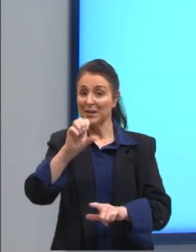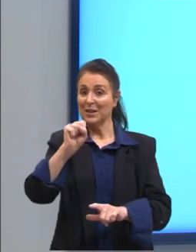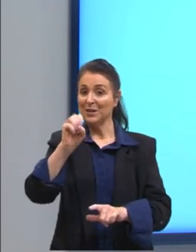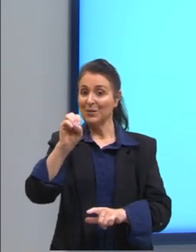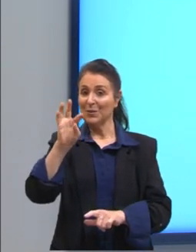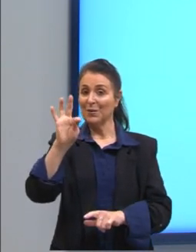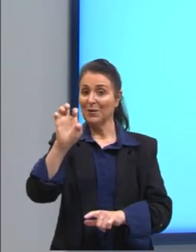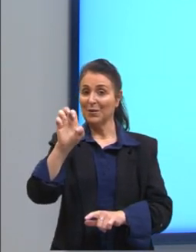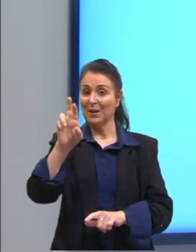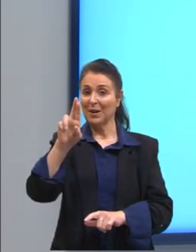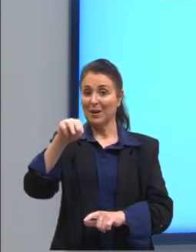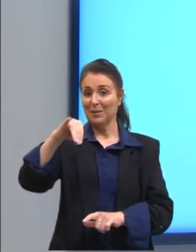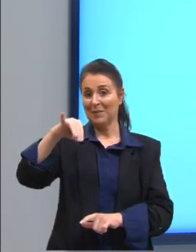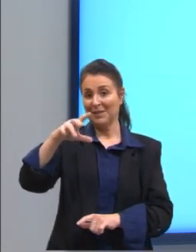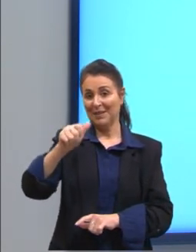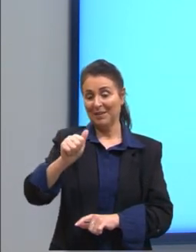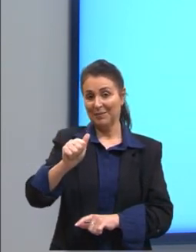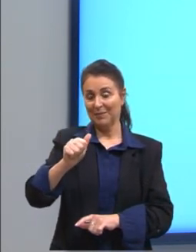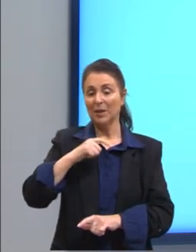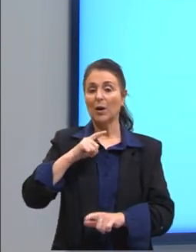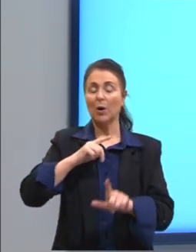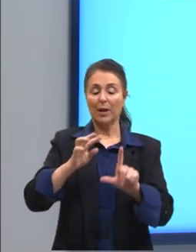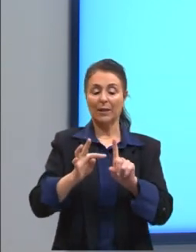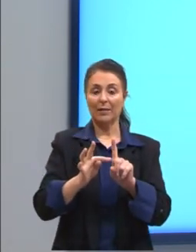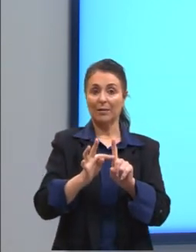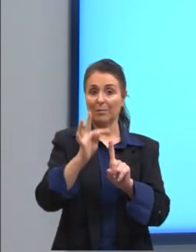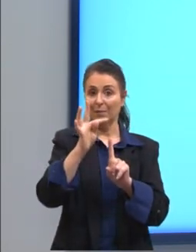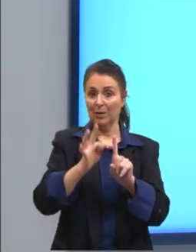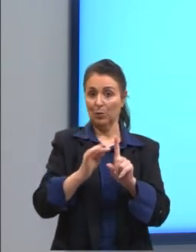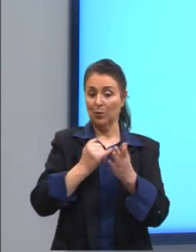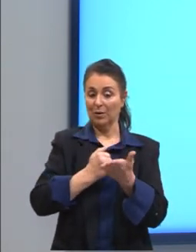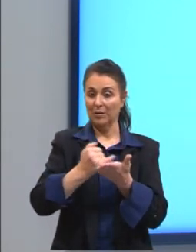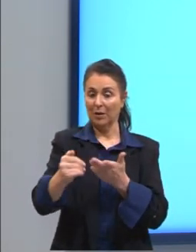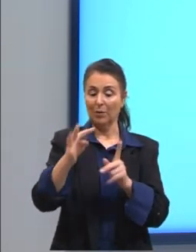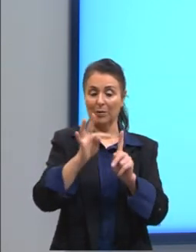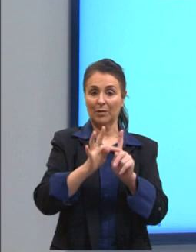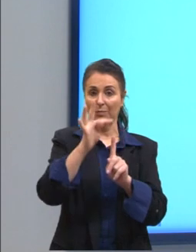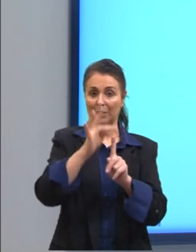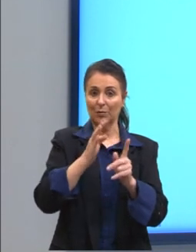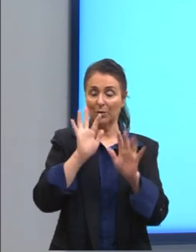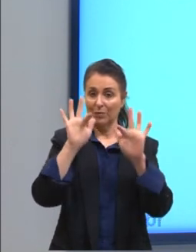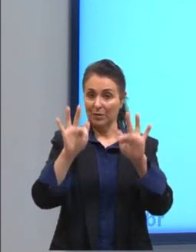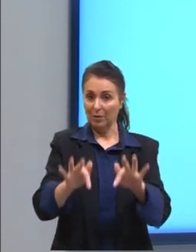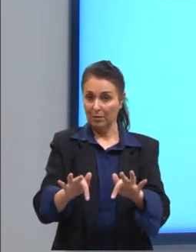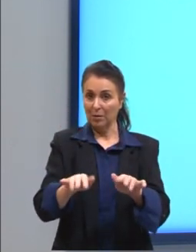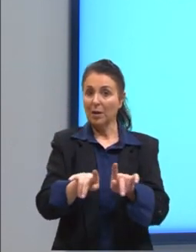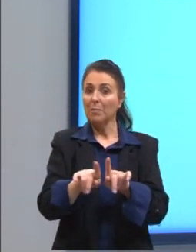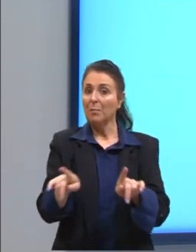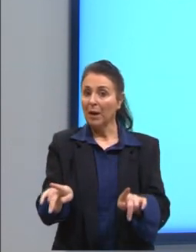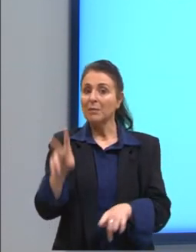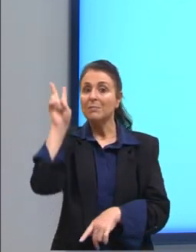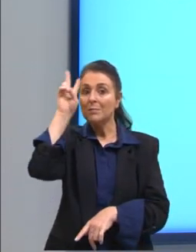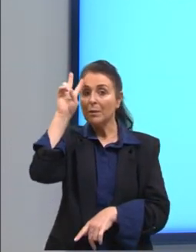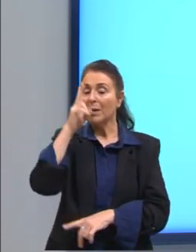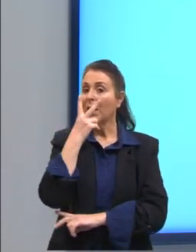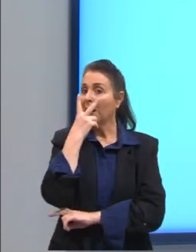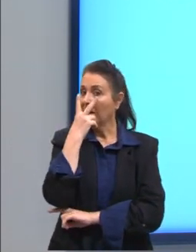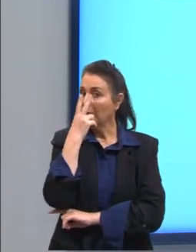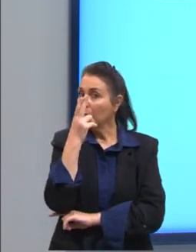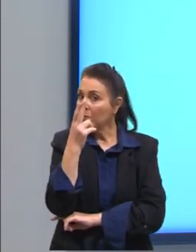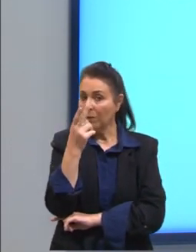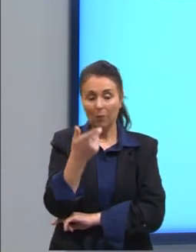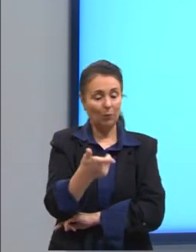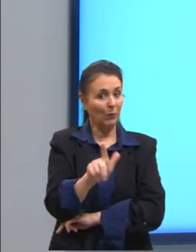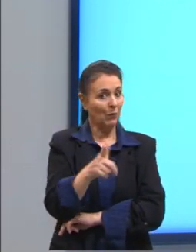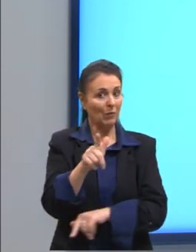coloquei temperatura inicial e temperatura final. Mas é importante lembrar que essas temperaturas são iguais. Não há aqui uma variação de temperatura.